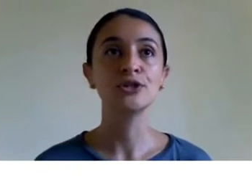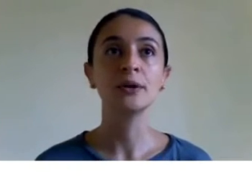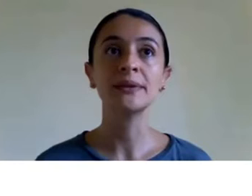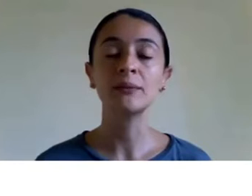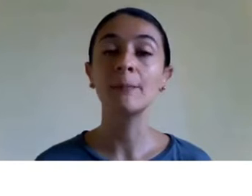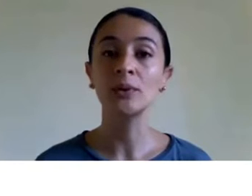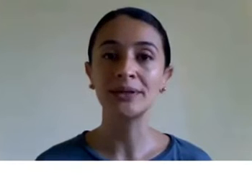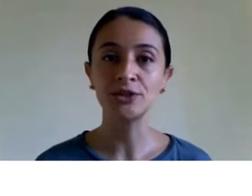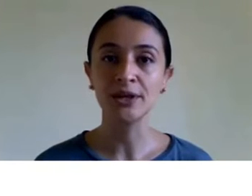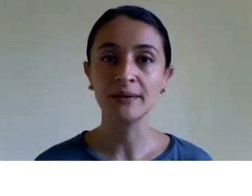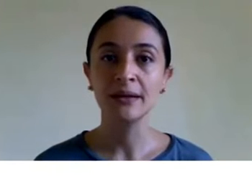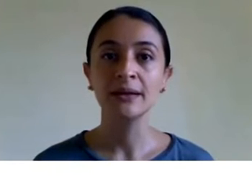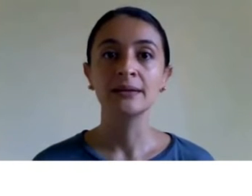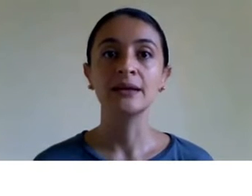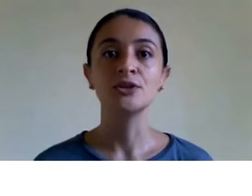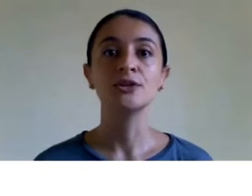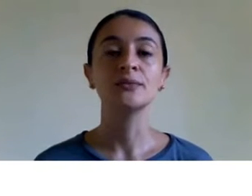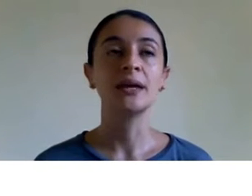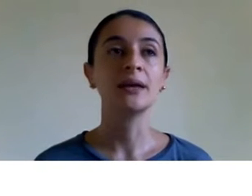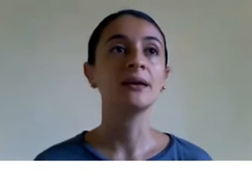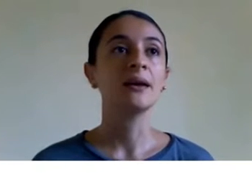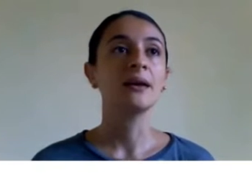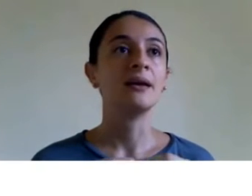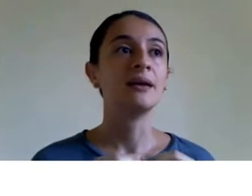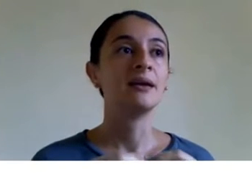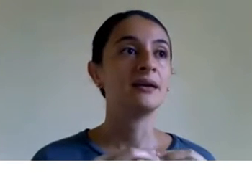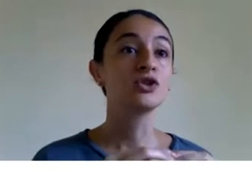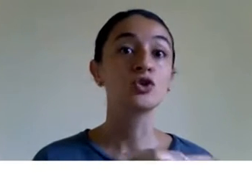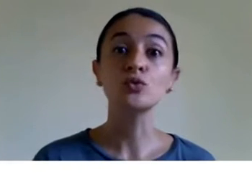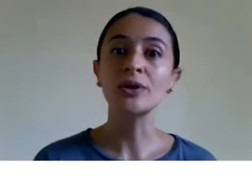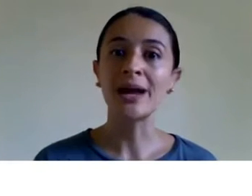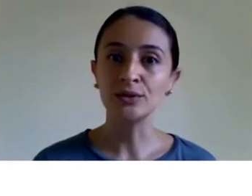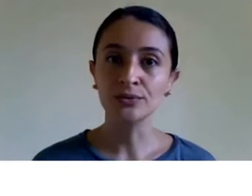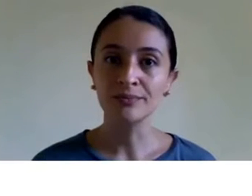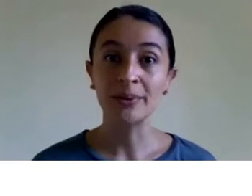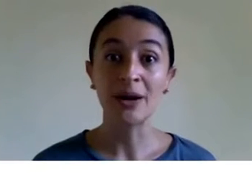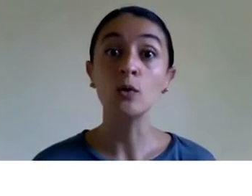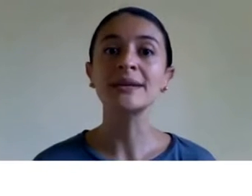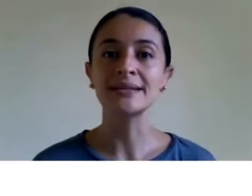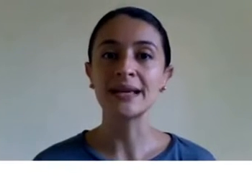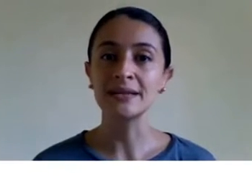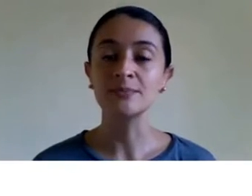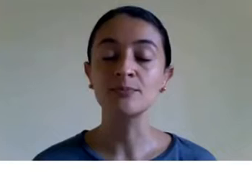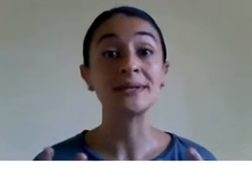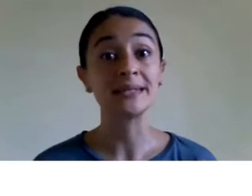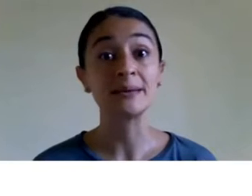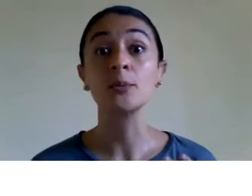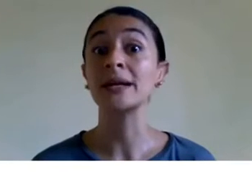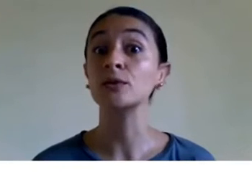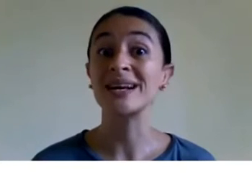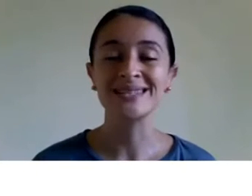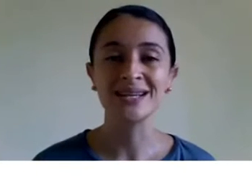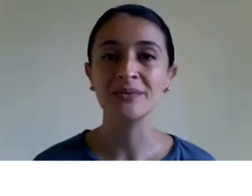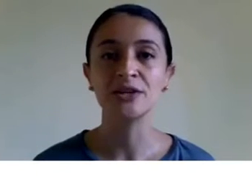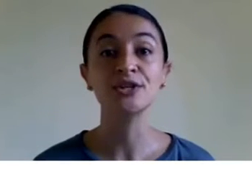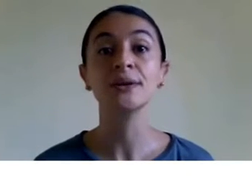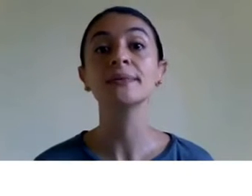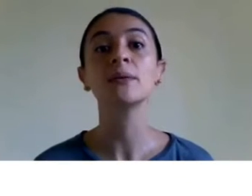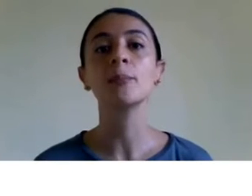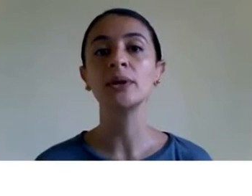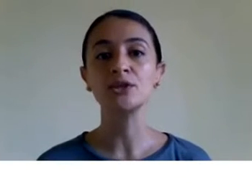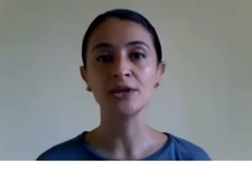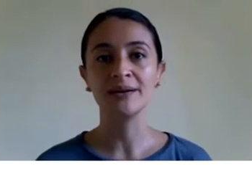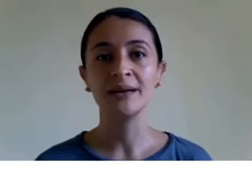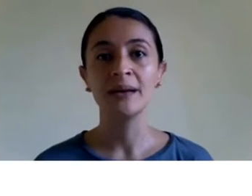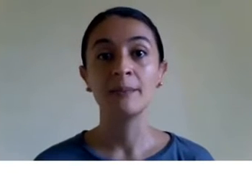Hoje a gente não tem uma política, né, a gente não tem estruturado para outras áreas, por exemplo, para a educação, a gente